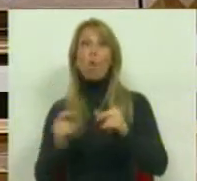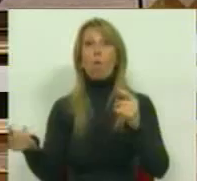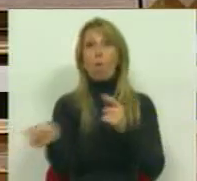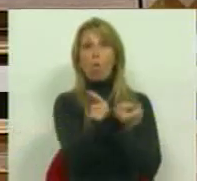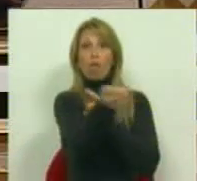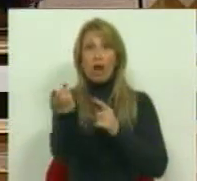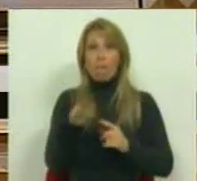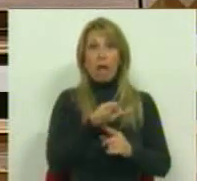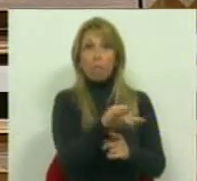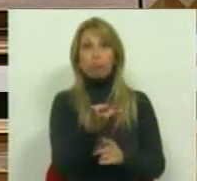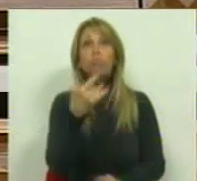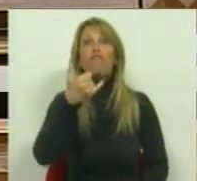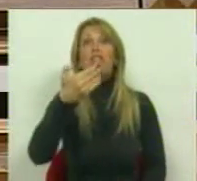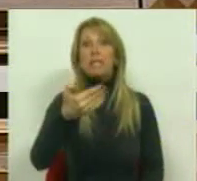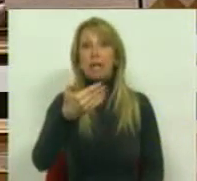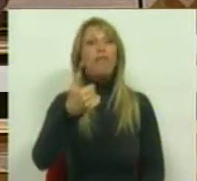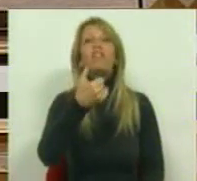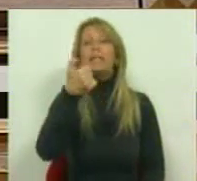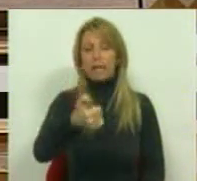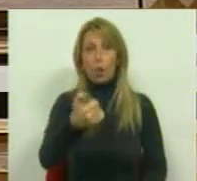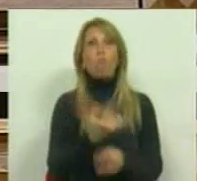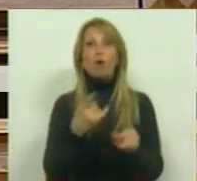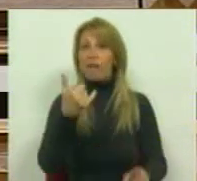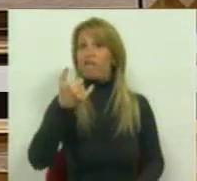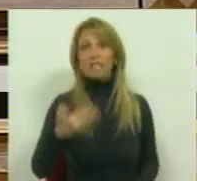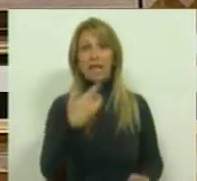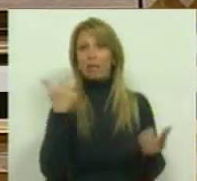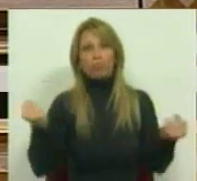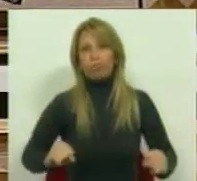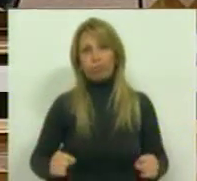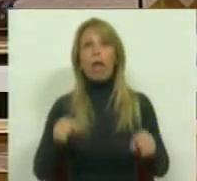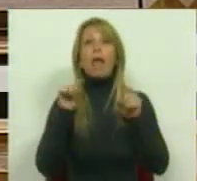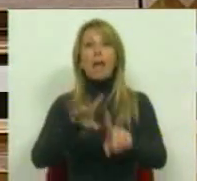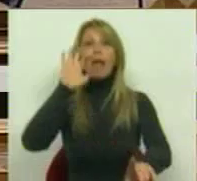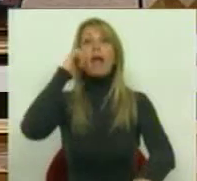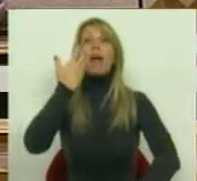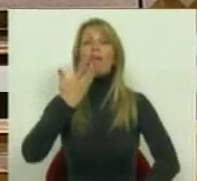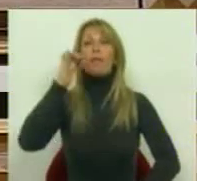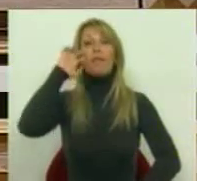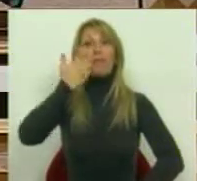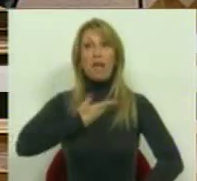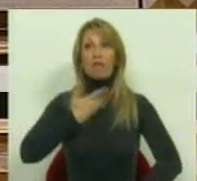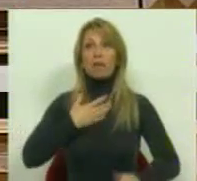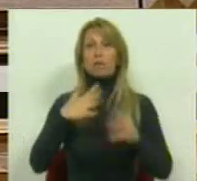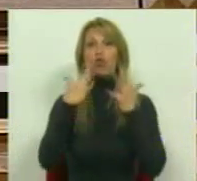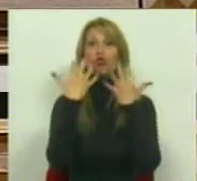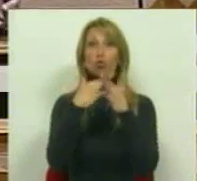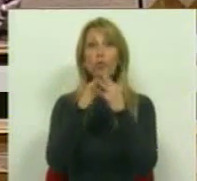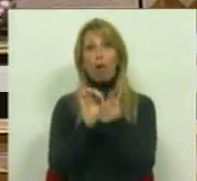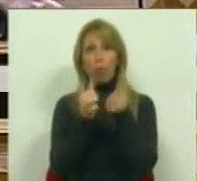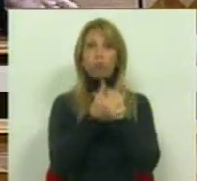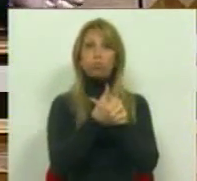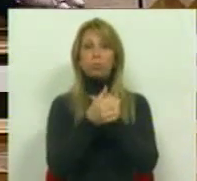porque a 27 não pôde ser. Esse déficit estrutural, corrigido do ciclo ou como se queira dizer,